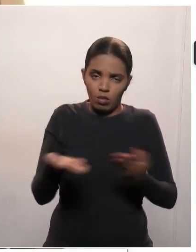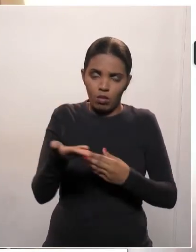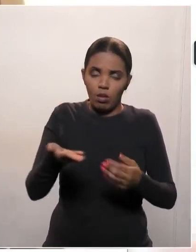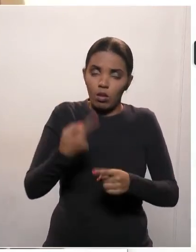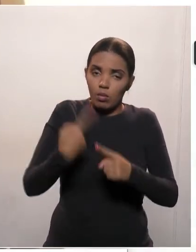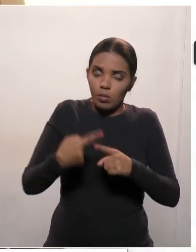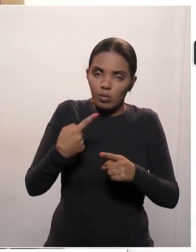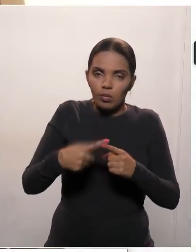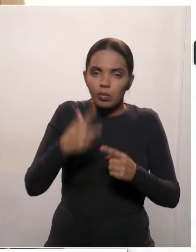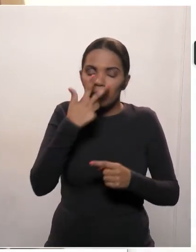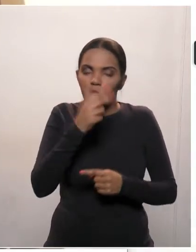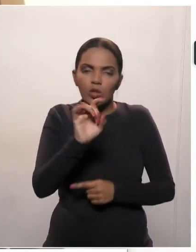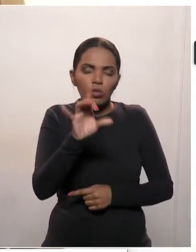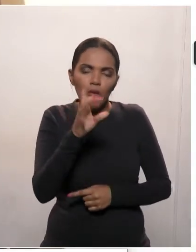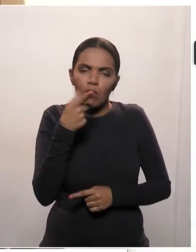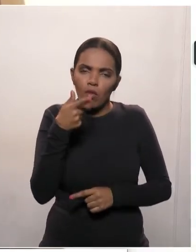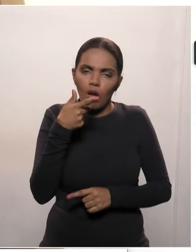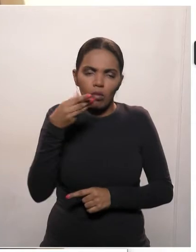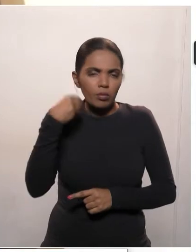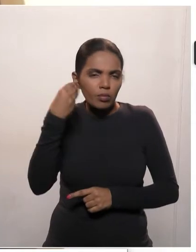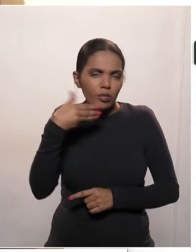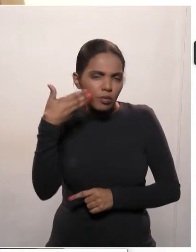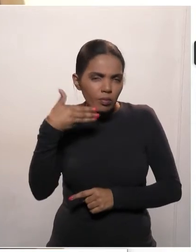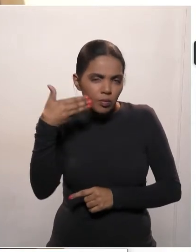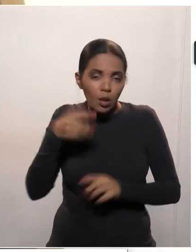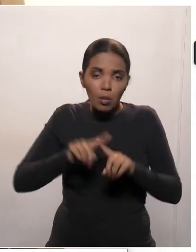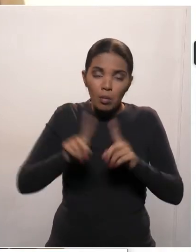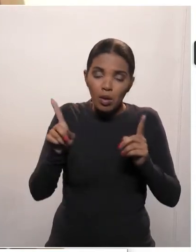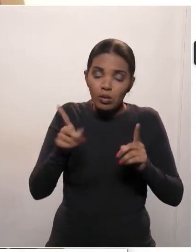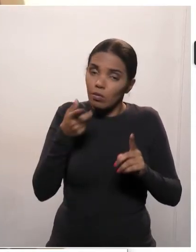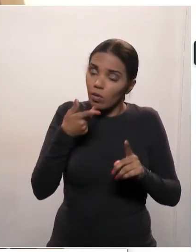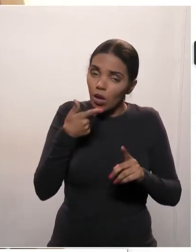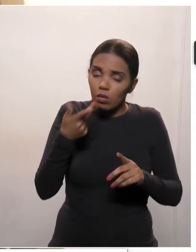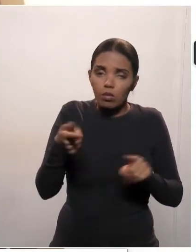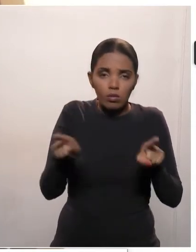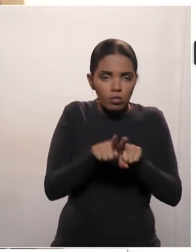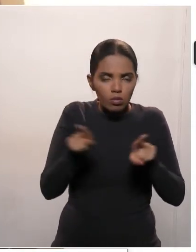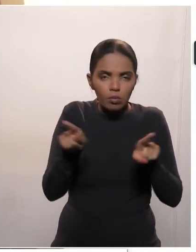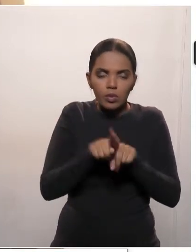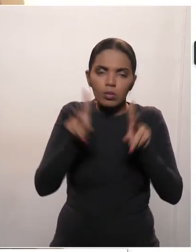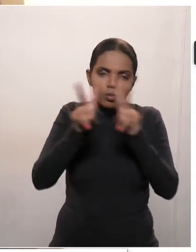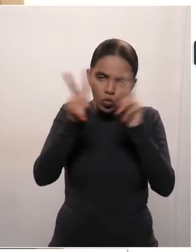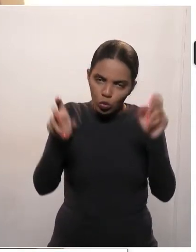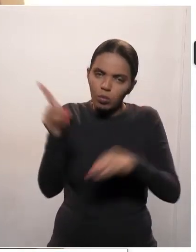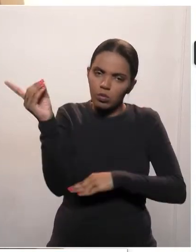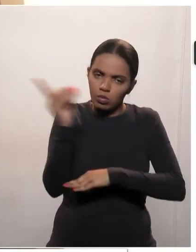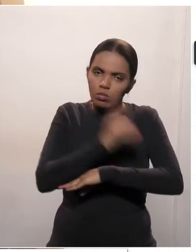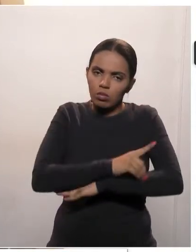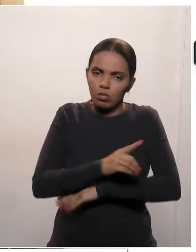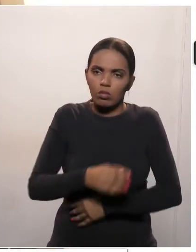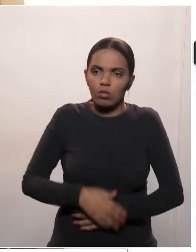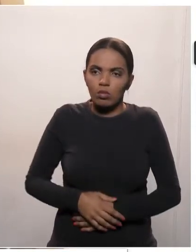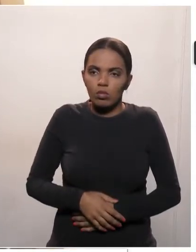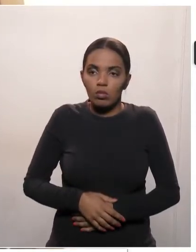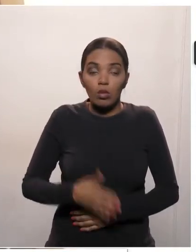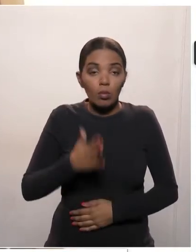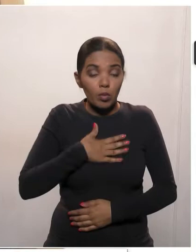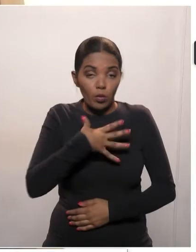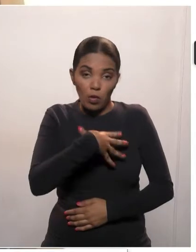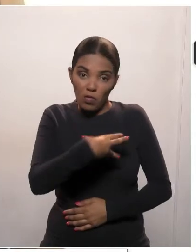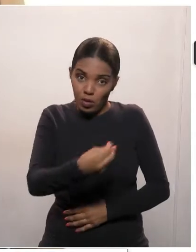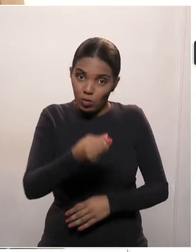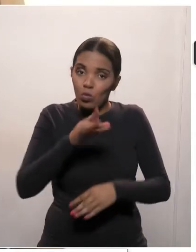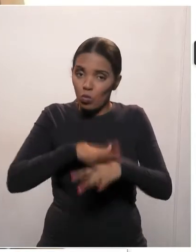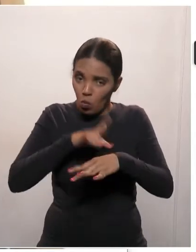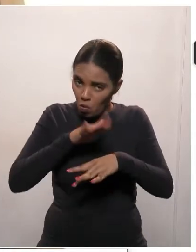só que é discurso, mas é reforçar a importância da questão da dengue. Eu tenho gente já... Na minha casa, o meu filho pegou, a minha tia